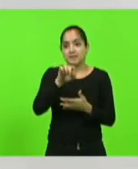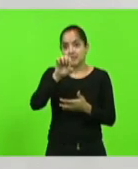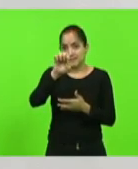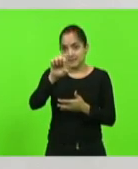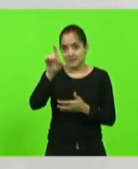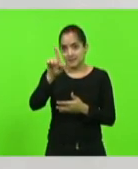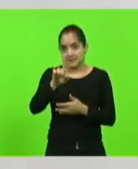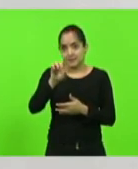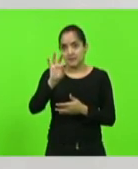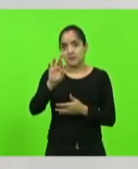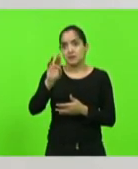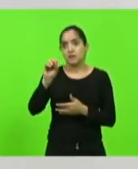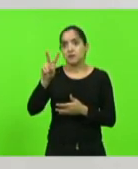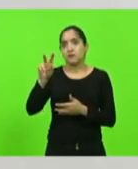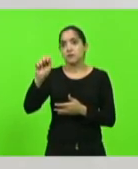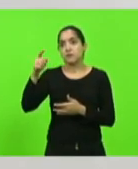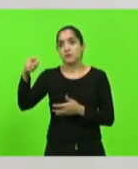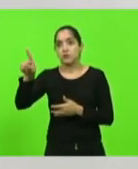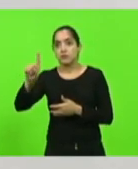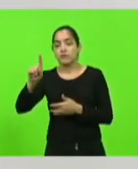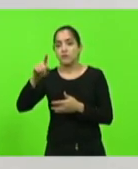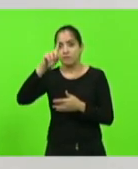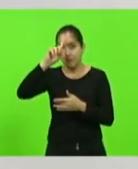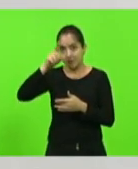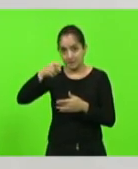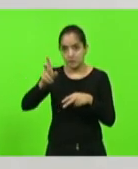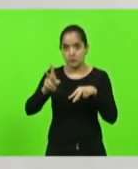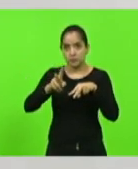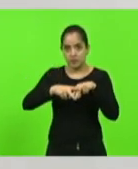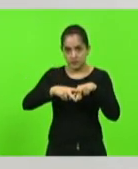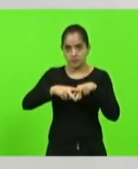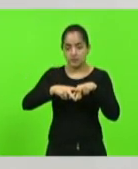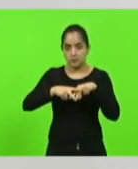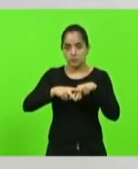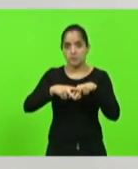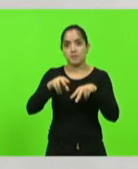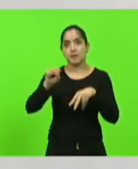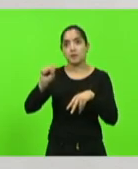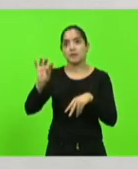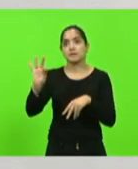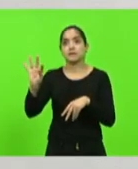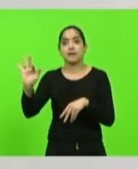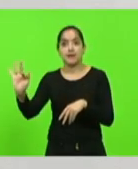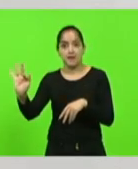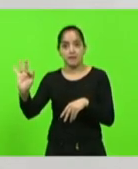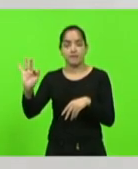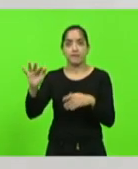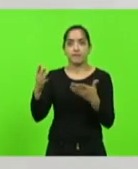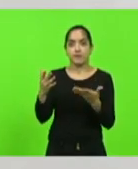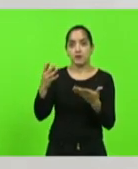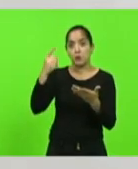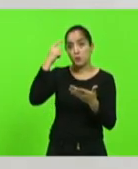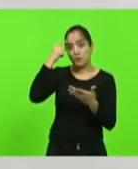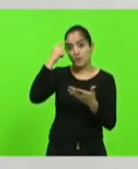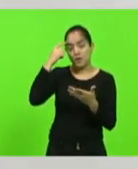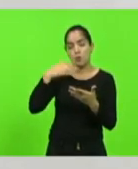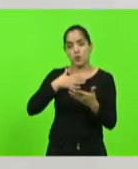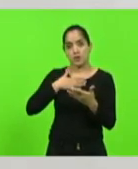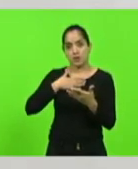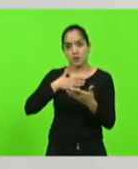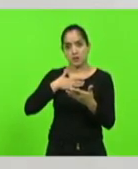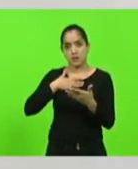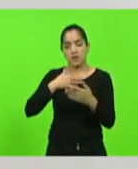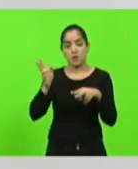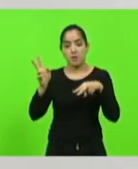que se encontra com o mandado de prisão preventiva decretada pelo STF, que, no meu entender, realmente é uma